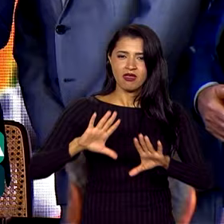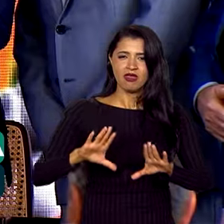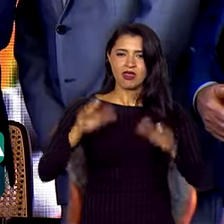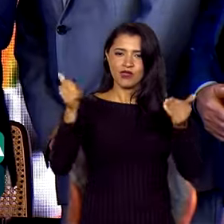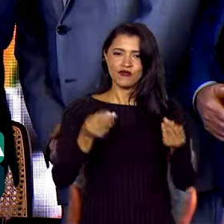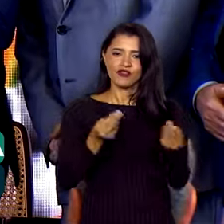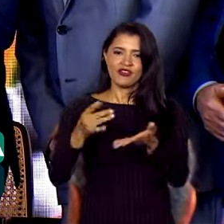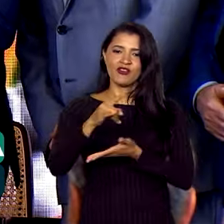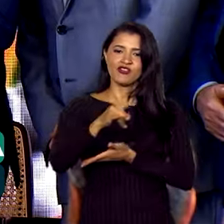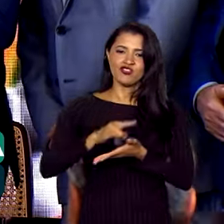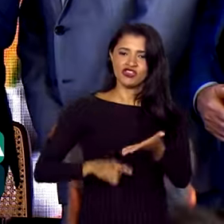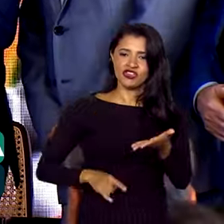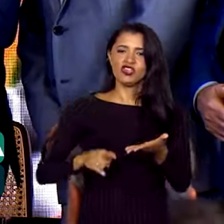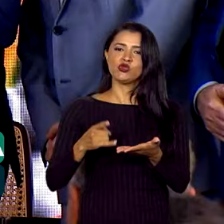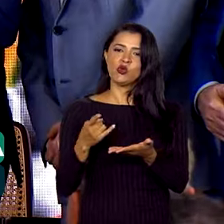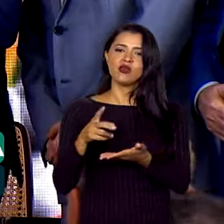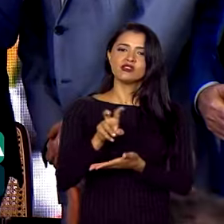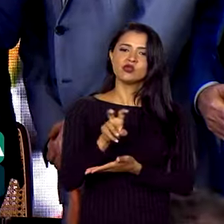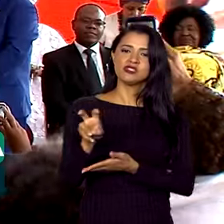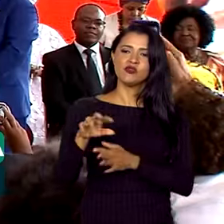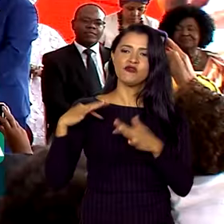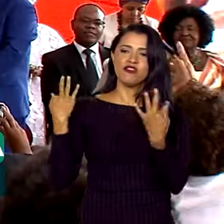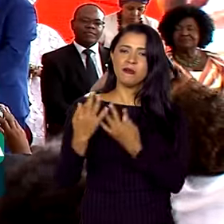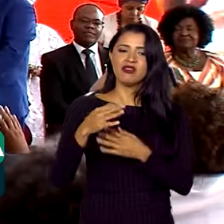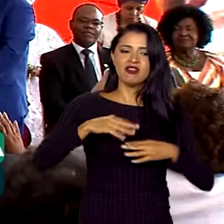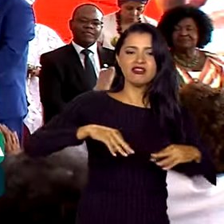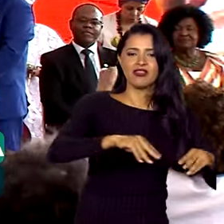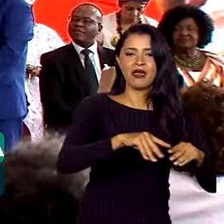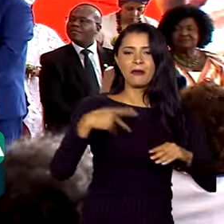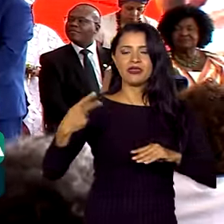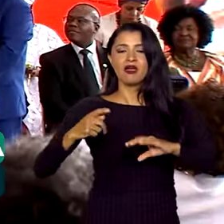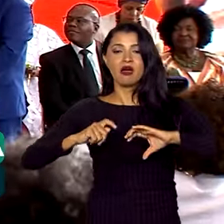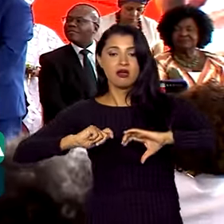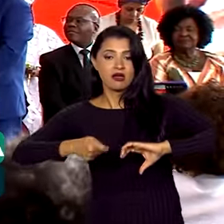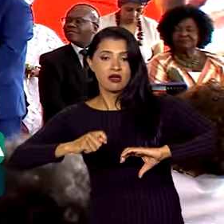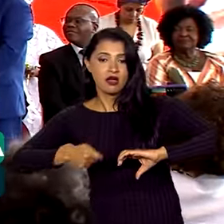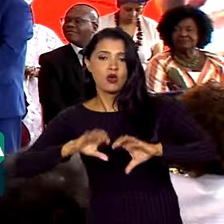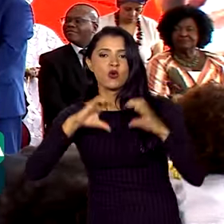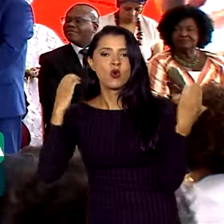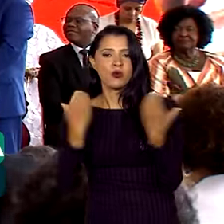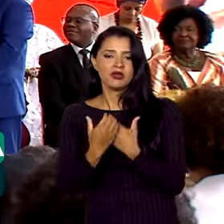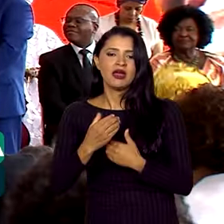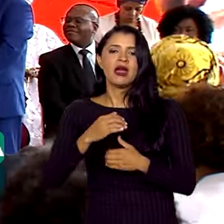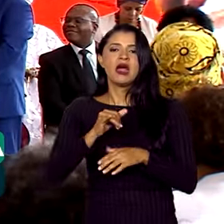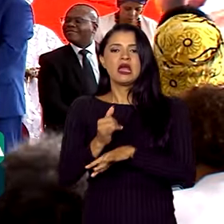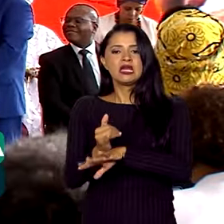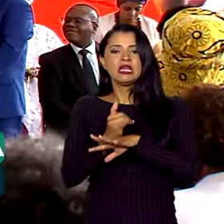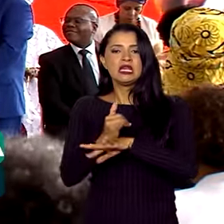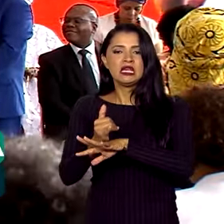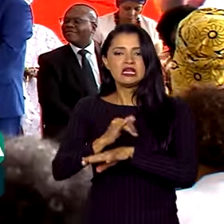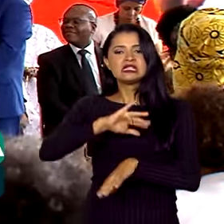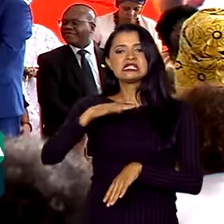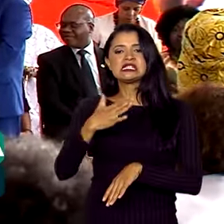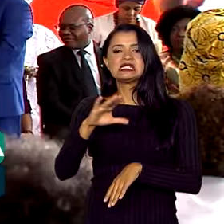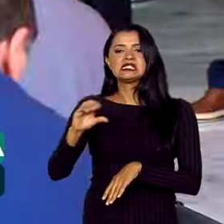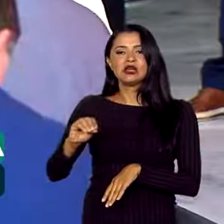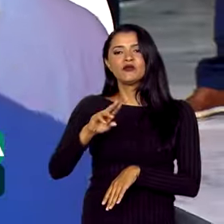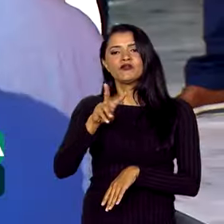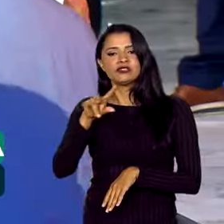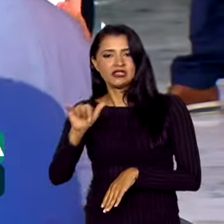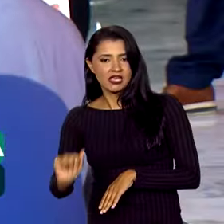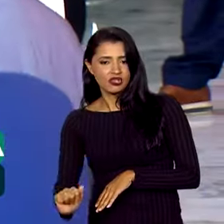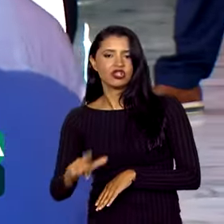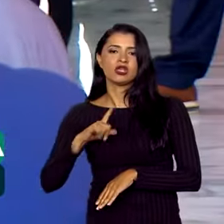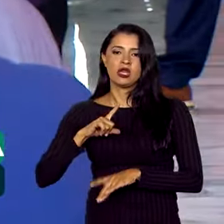integral de terra a 55 famílias da comunidade quilombola da ilha de São Vicente, em Araguatins, no Tocantins,